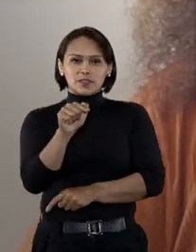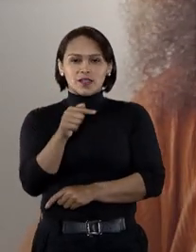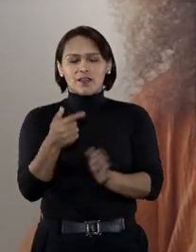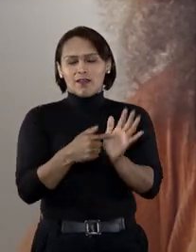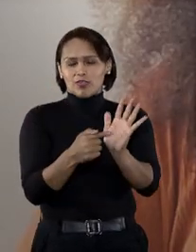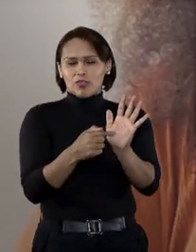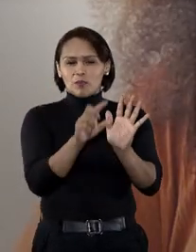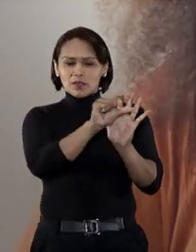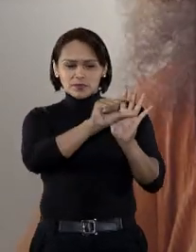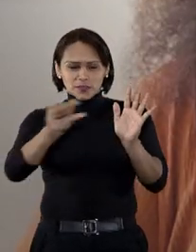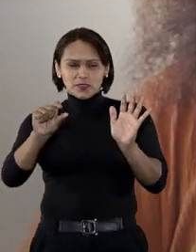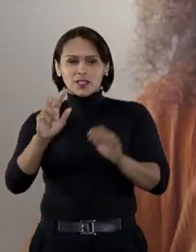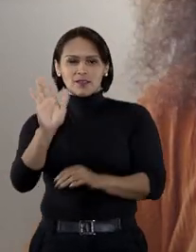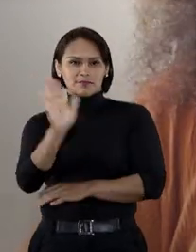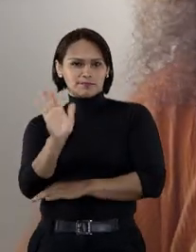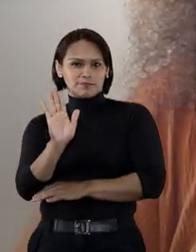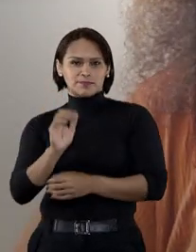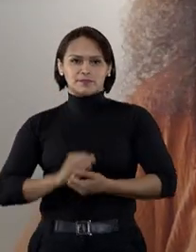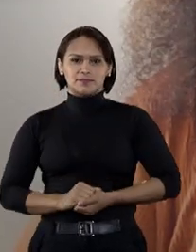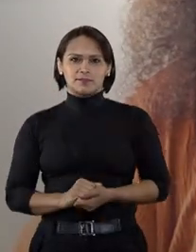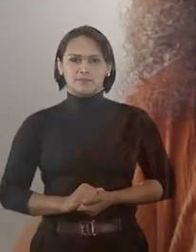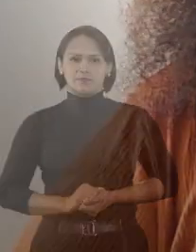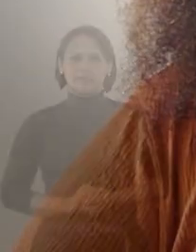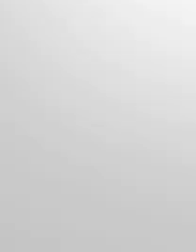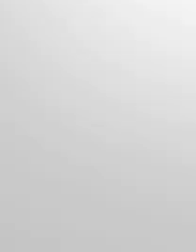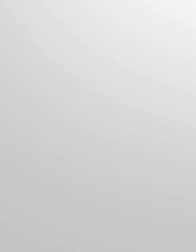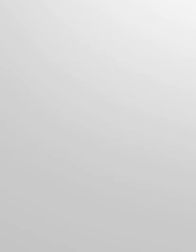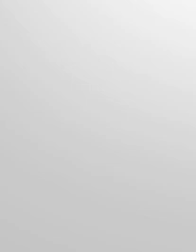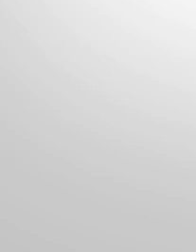clicar no link aí na descrição. Até a próxima!